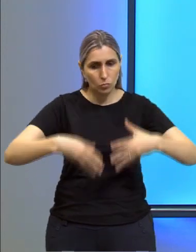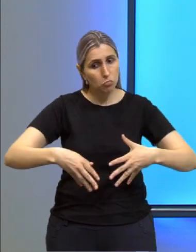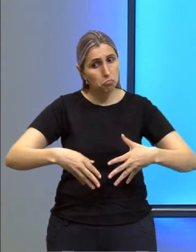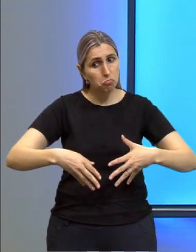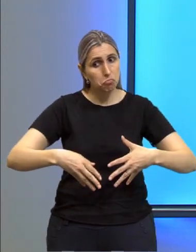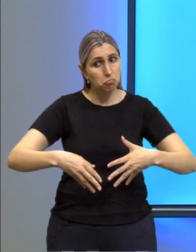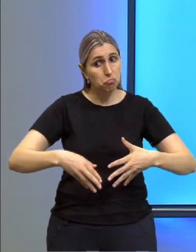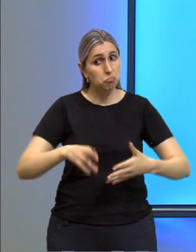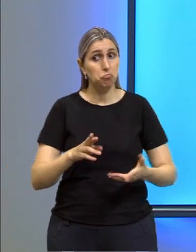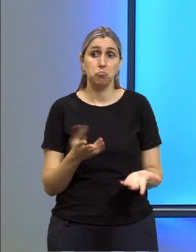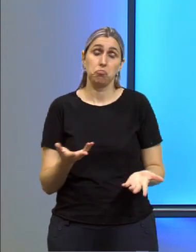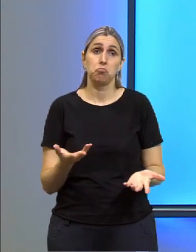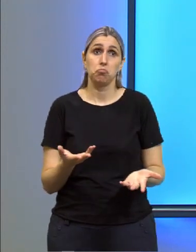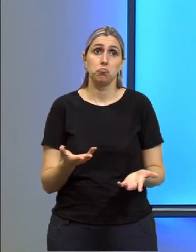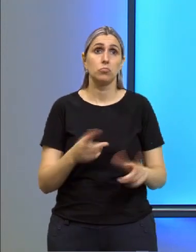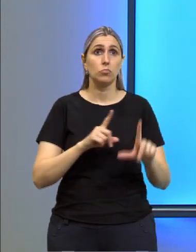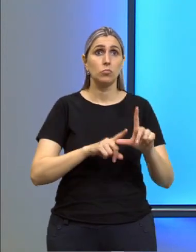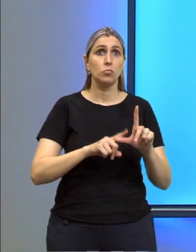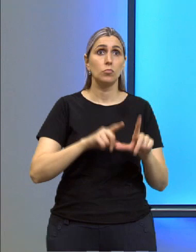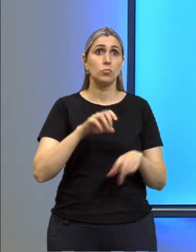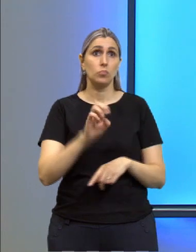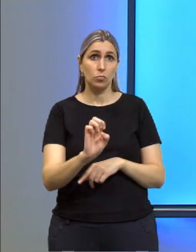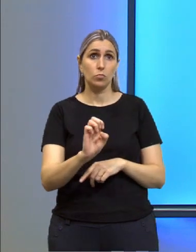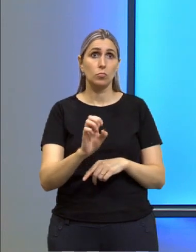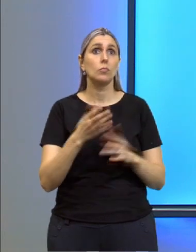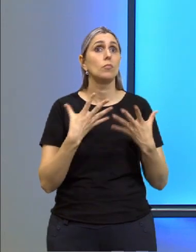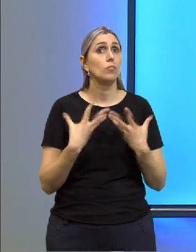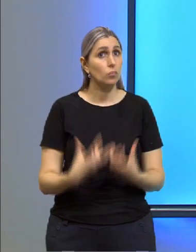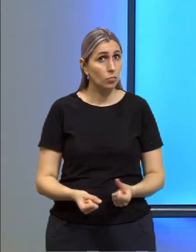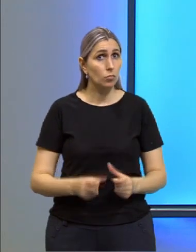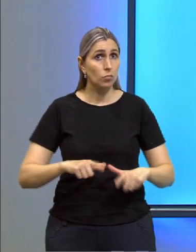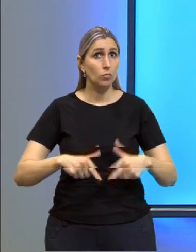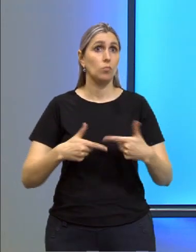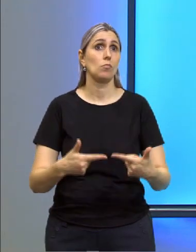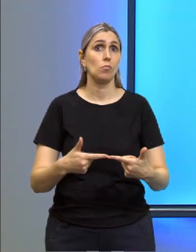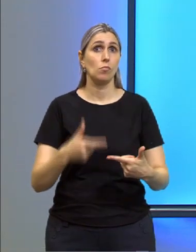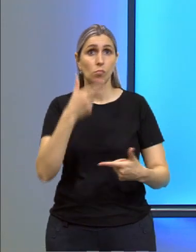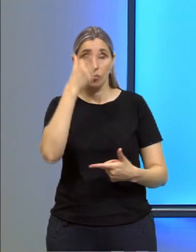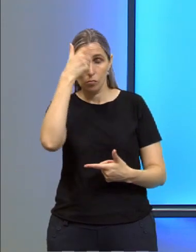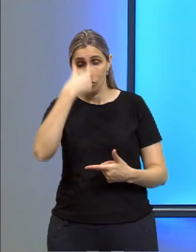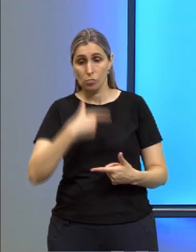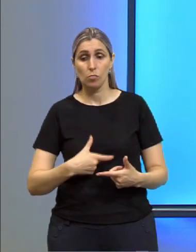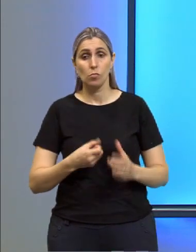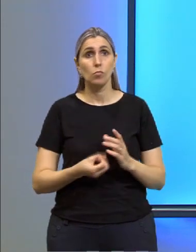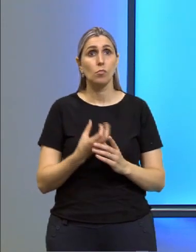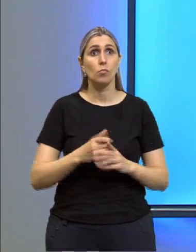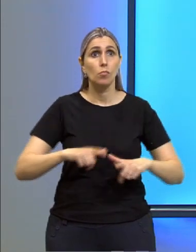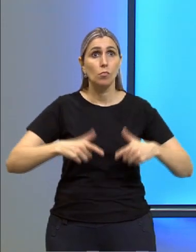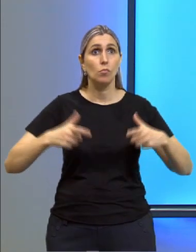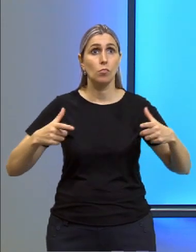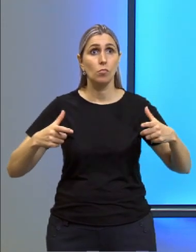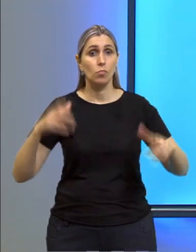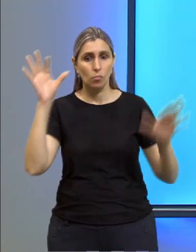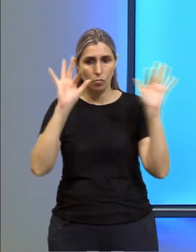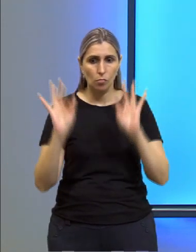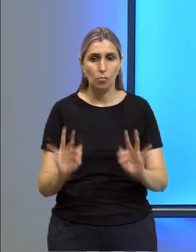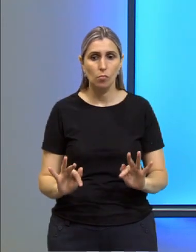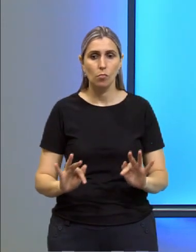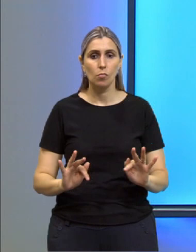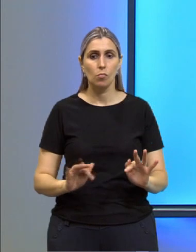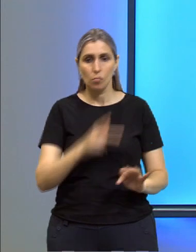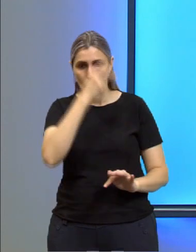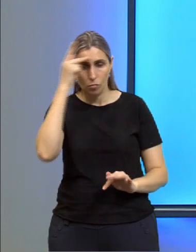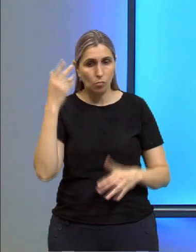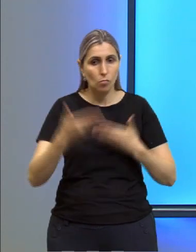Qualquer coisa está valendo. Letra E. Permite que a ação individual produza a mais ampla felicidade para as pessoas